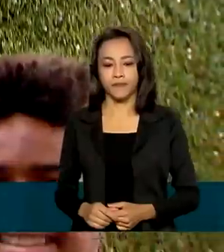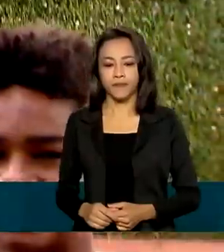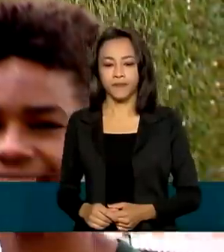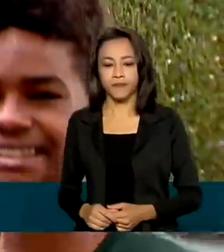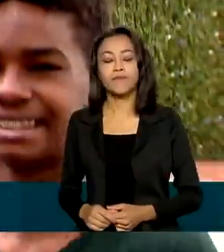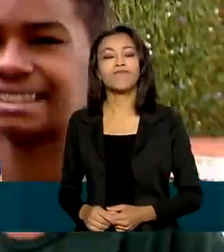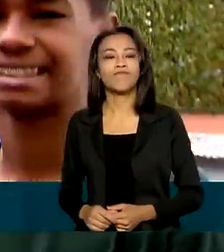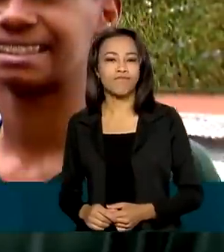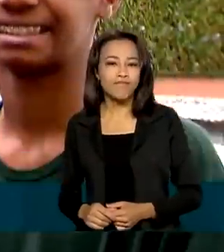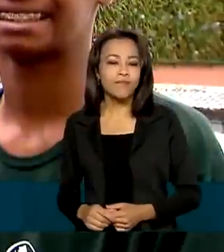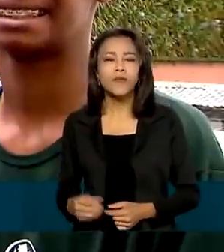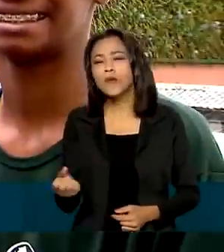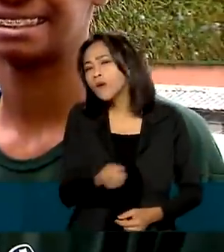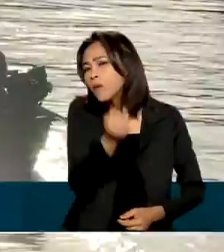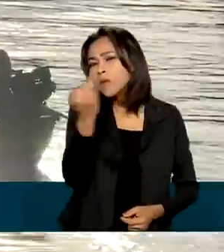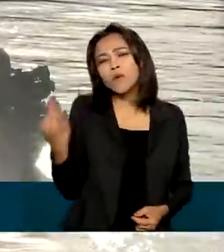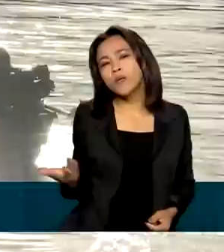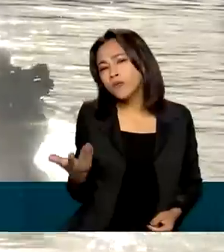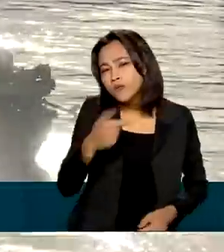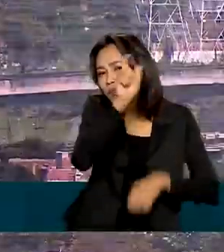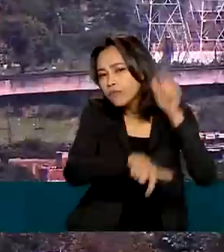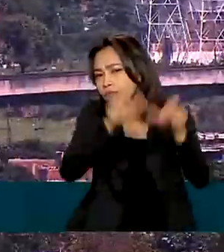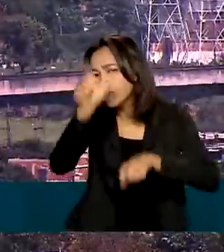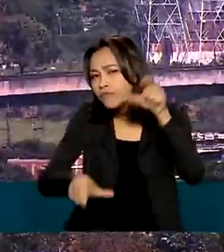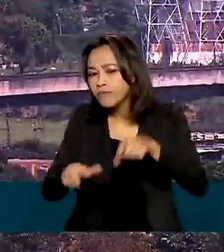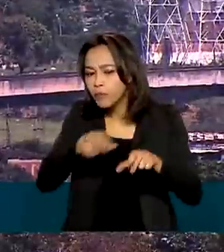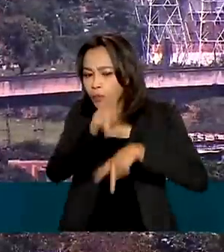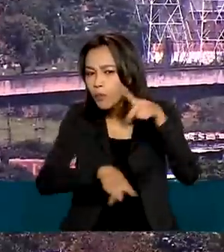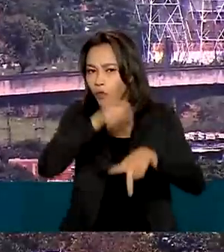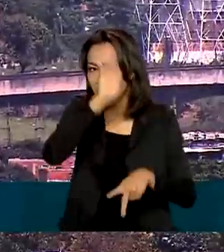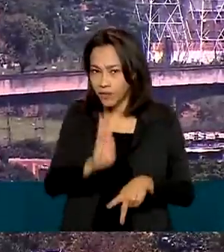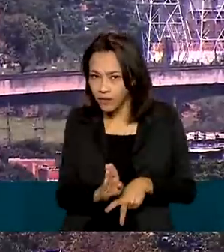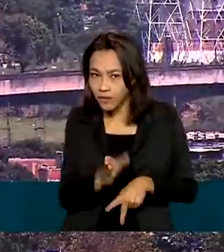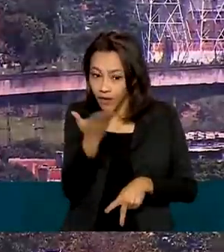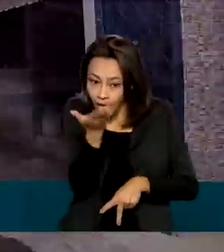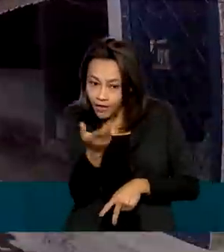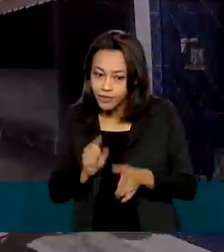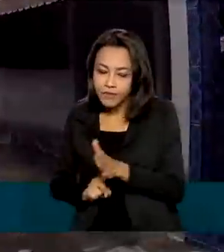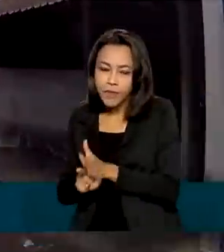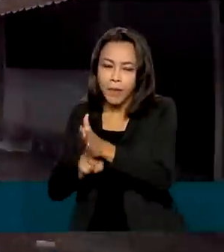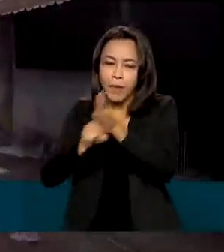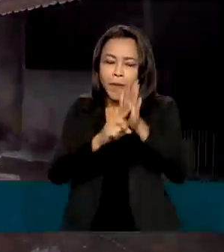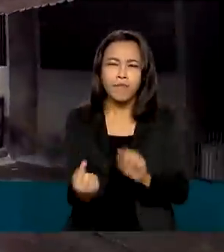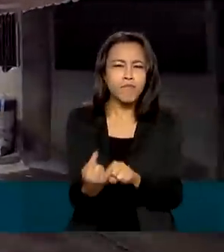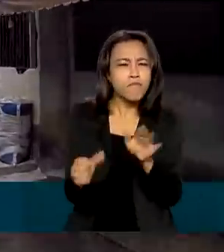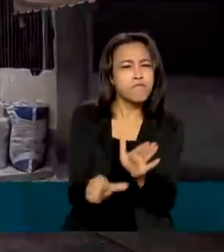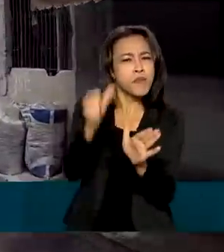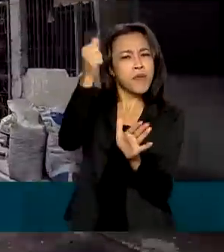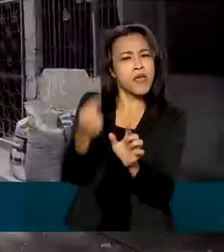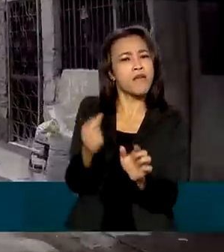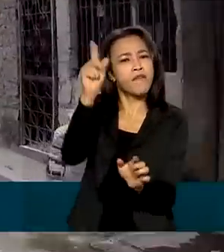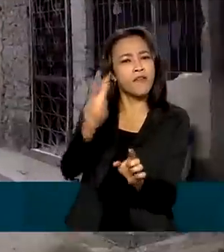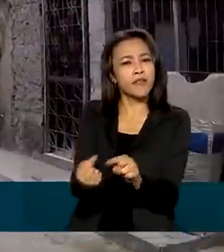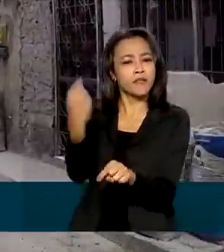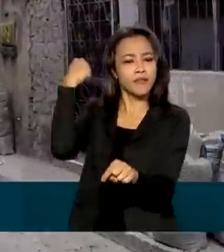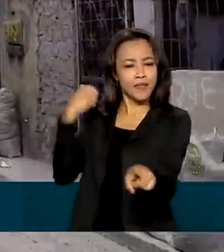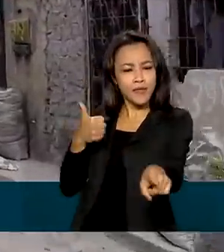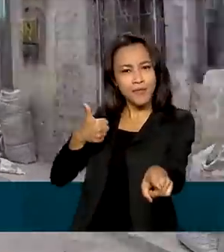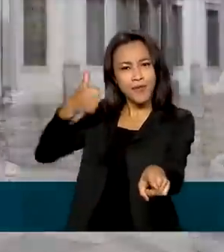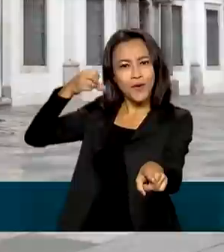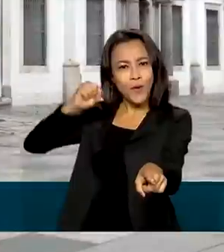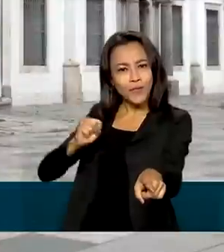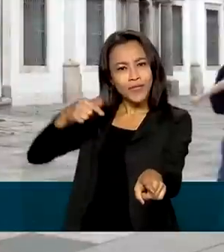Quanto somos e como vivemos? O primeiro censo do país foi realizado em 1872.